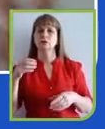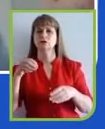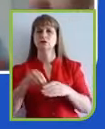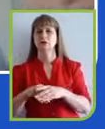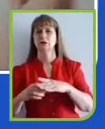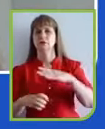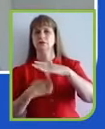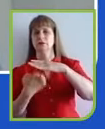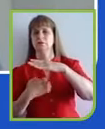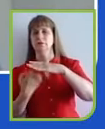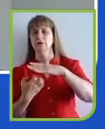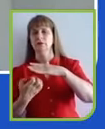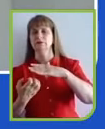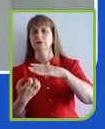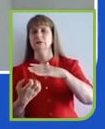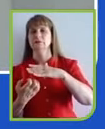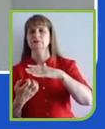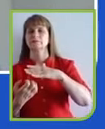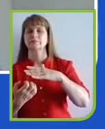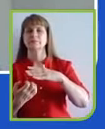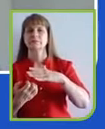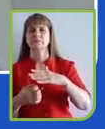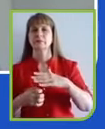colocar isso no seu centro.